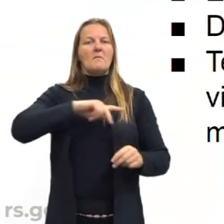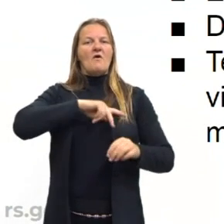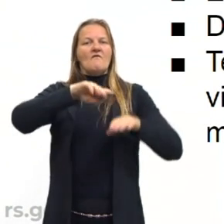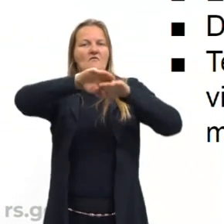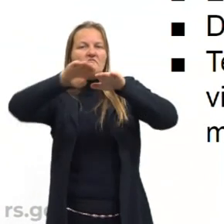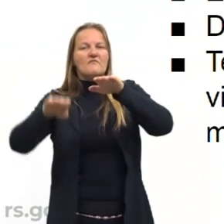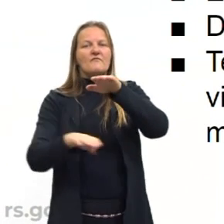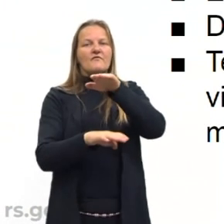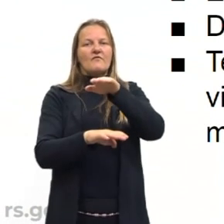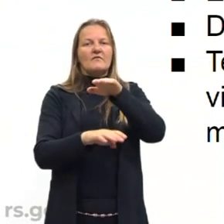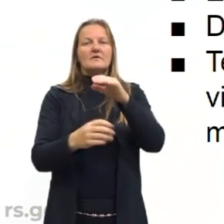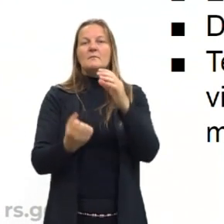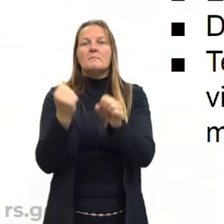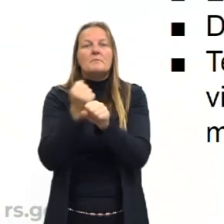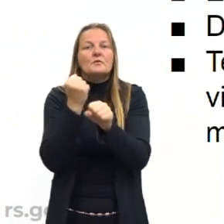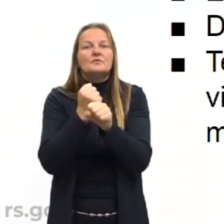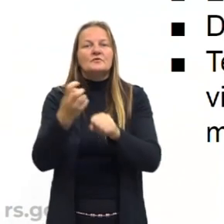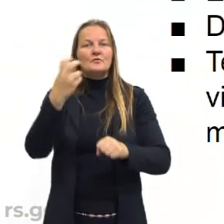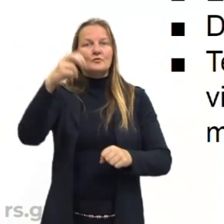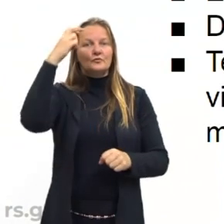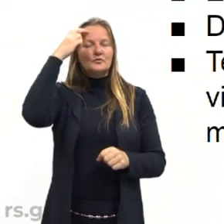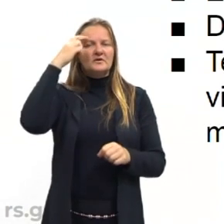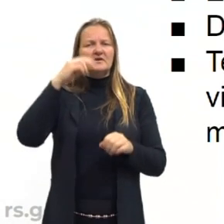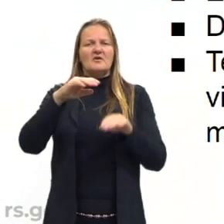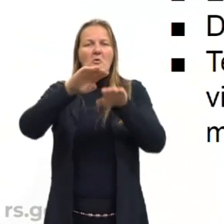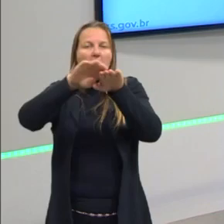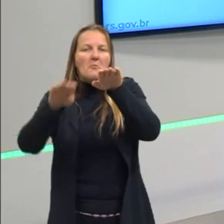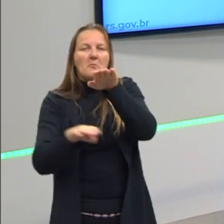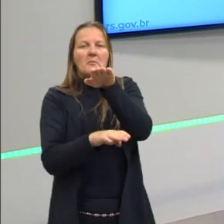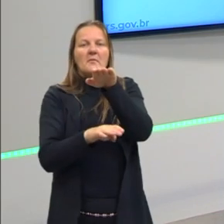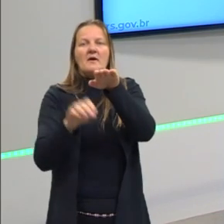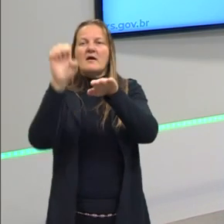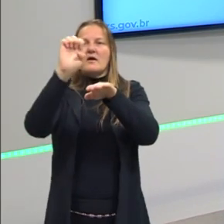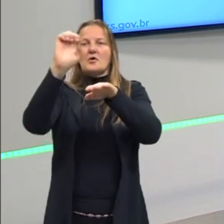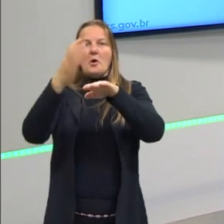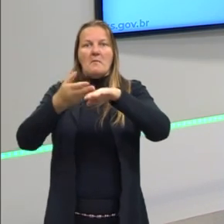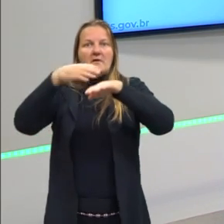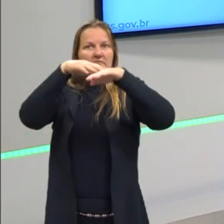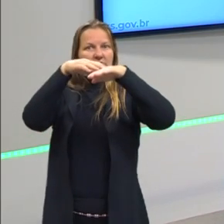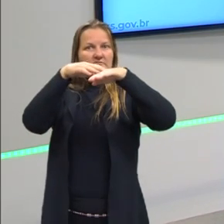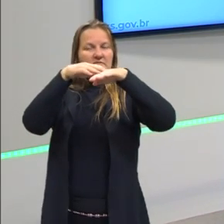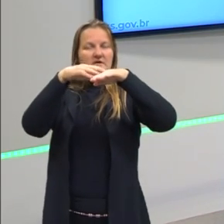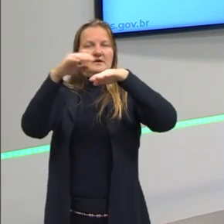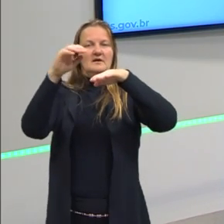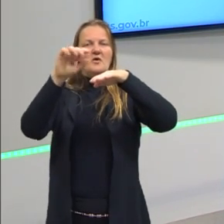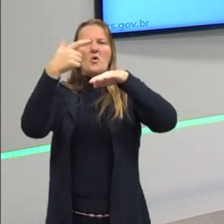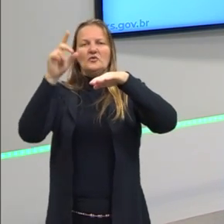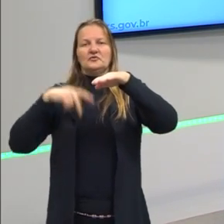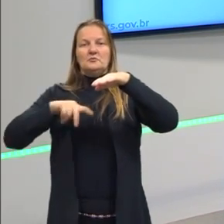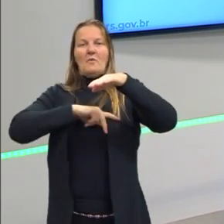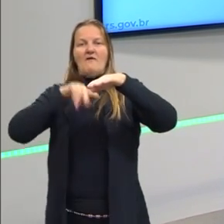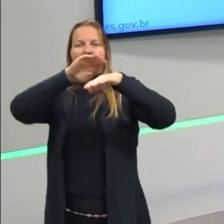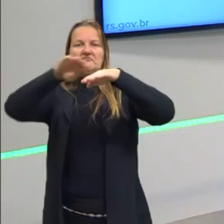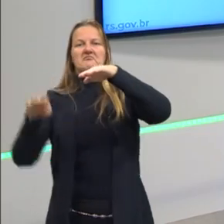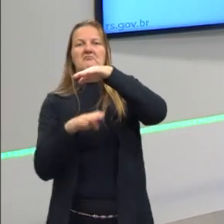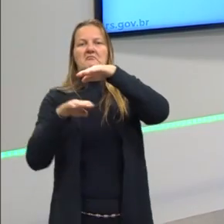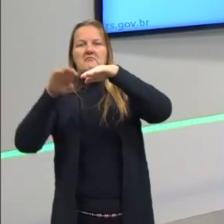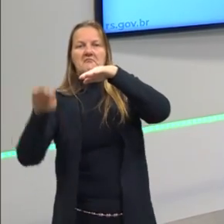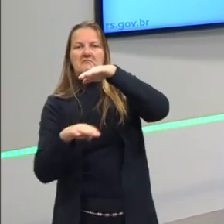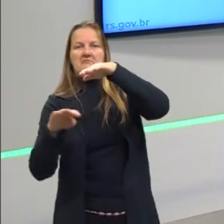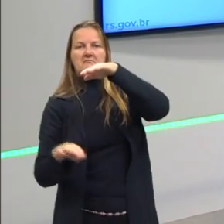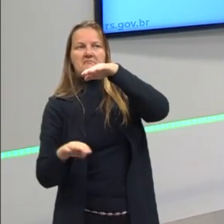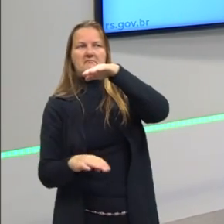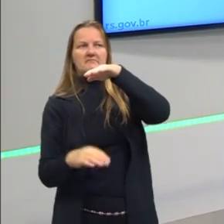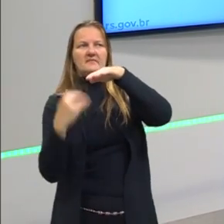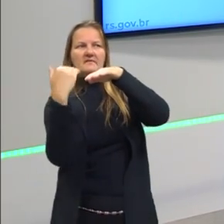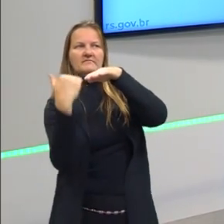produzem cultura ou que eles são menos civilizados do que o europeu. Eu estou estabelecendo aí uma hierarquia de povos. Isso é